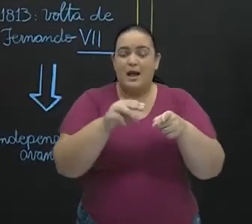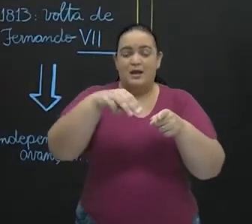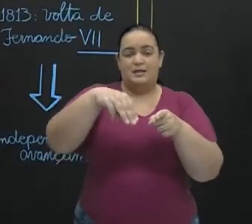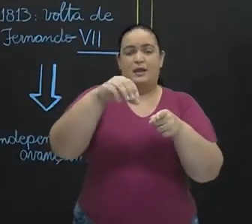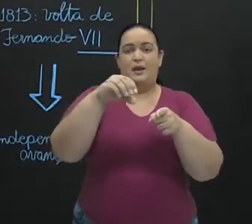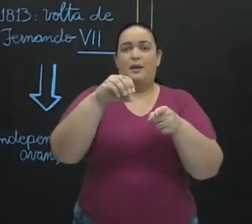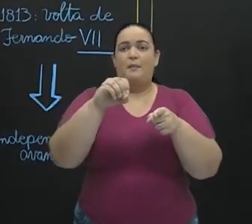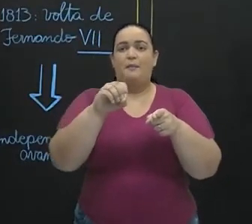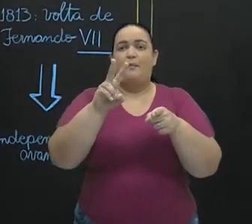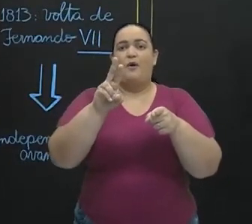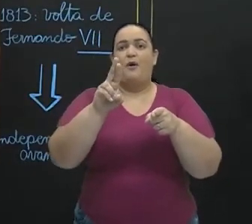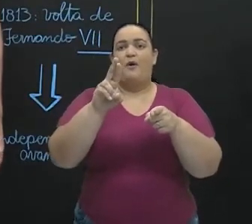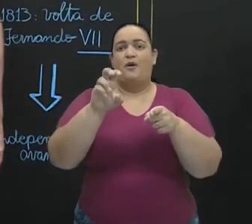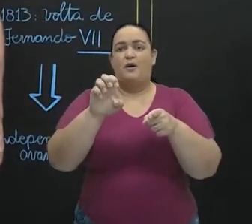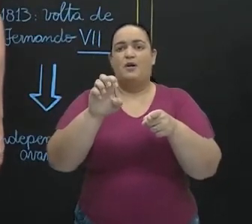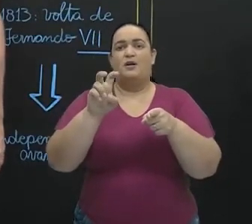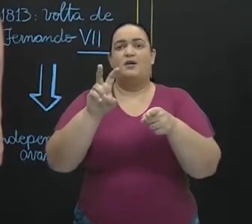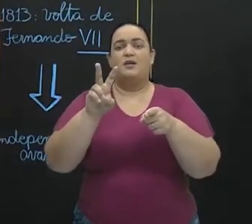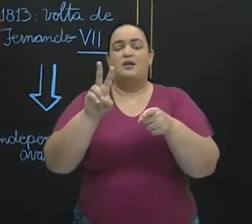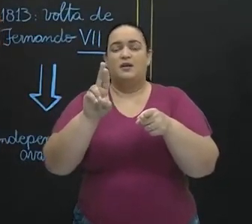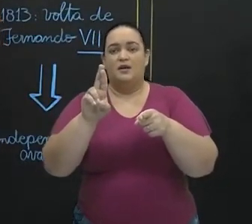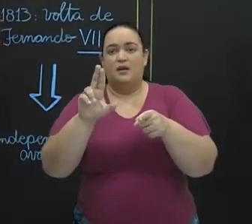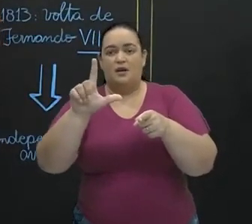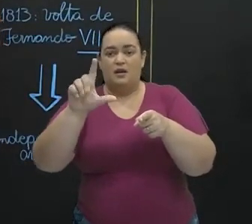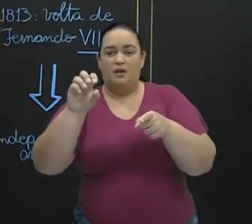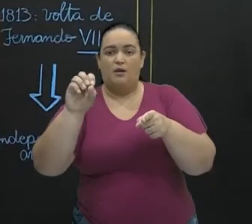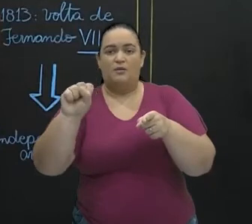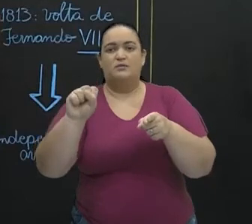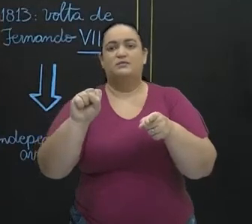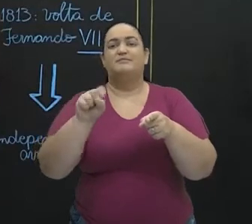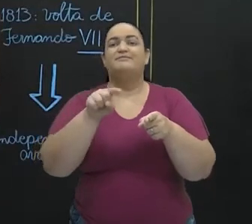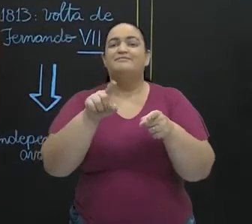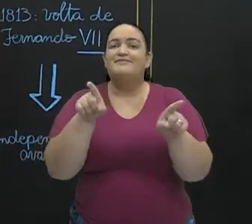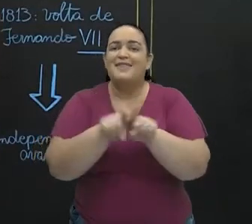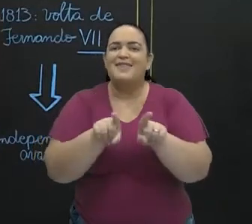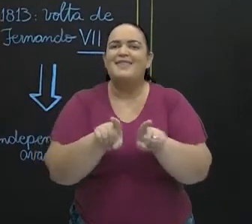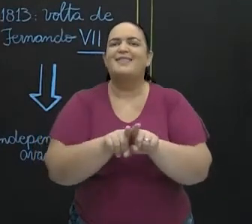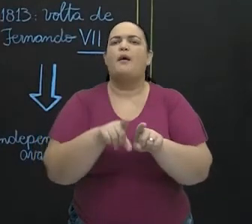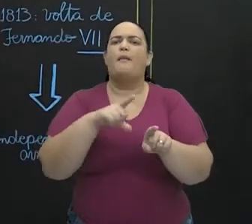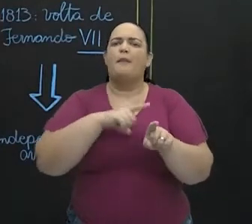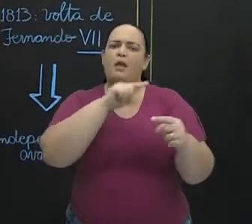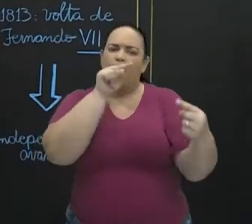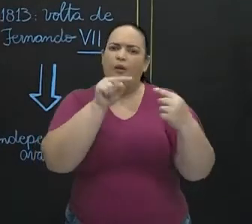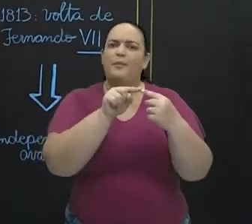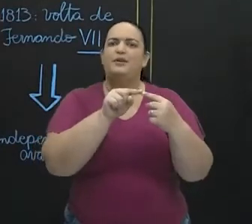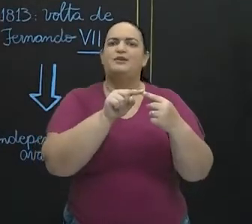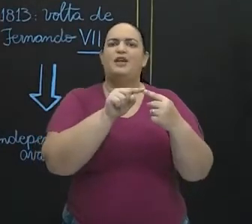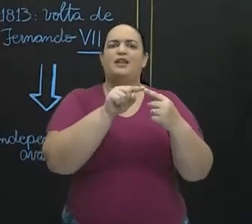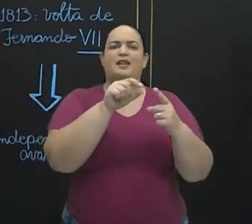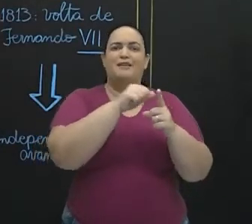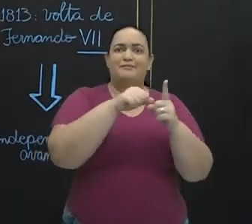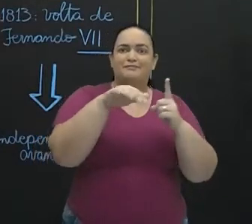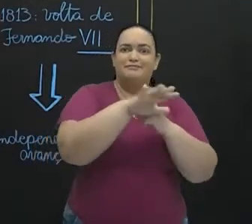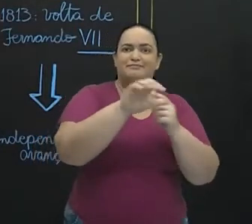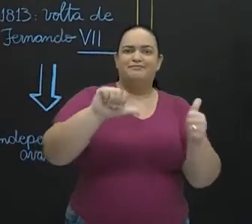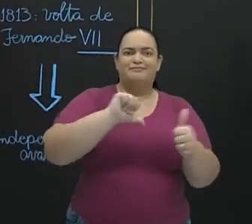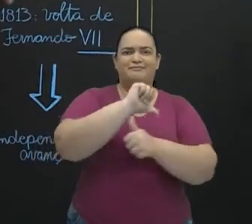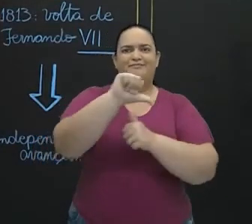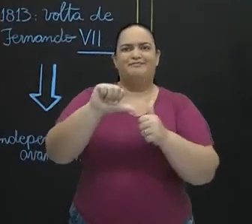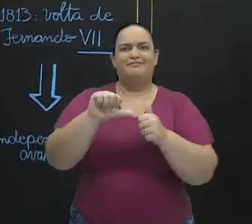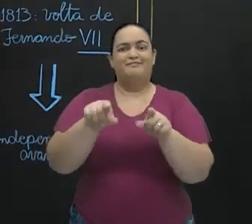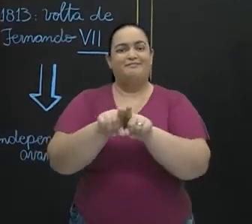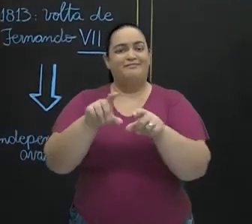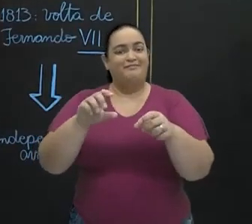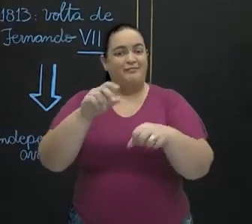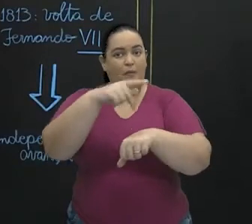continuar esse processo que significava independência com transformação social. também foi impedido, porque